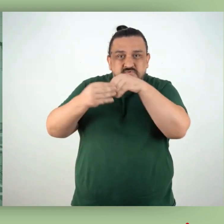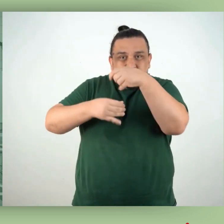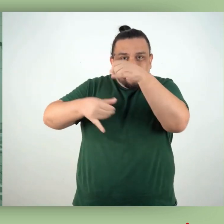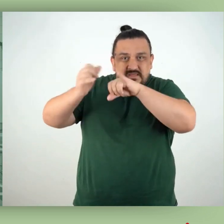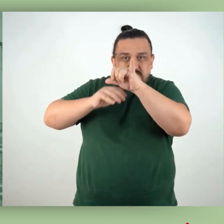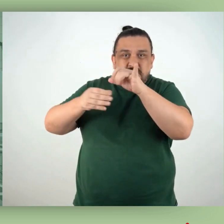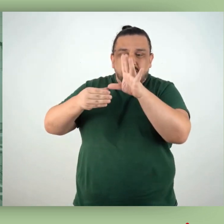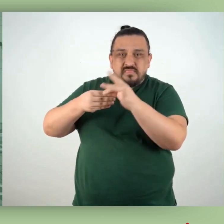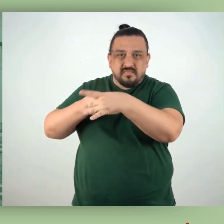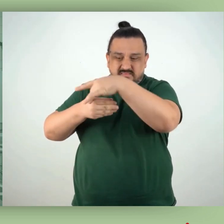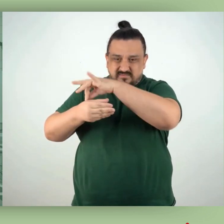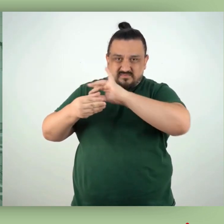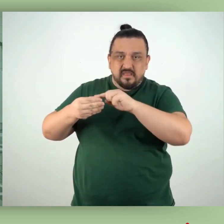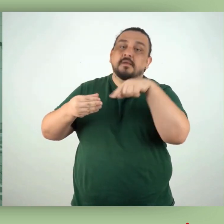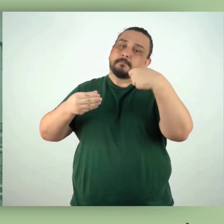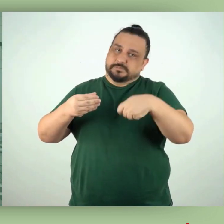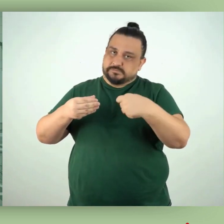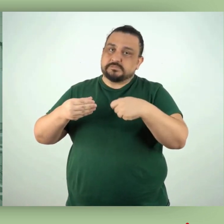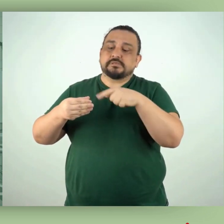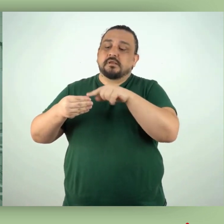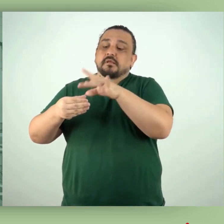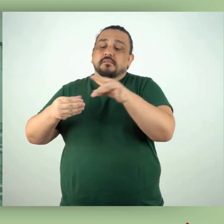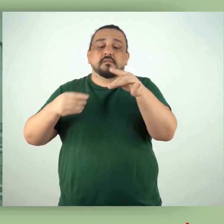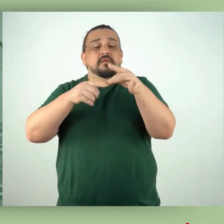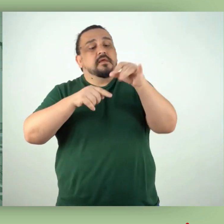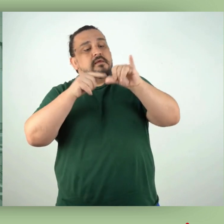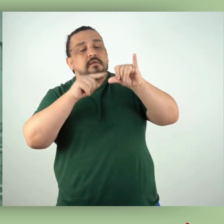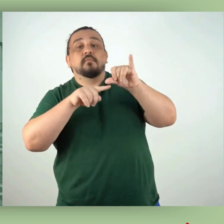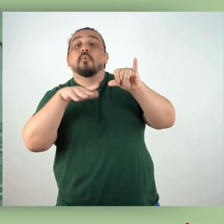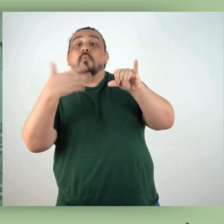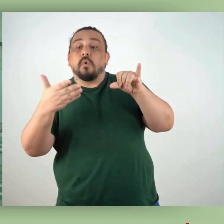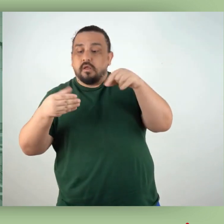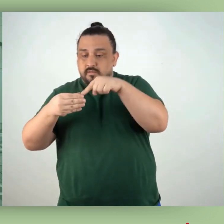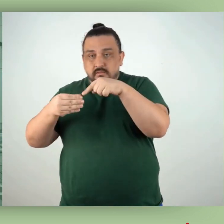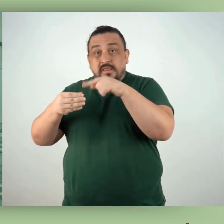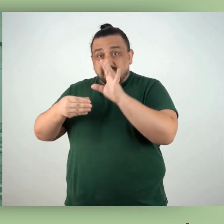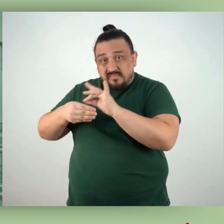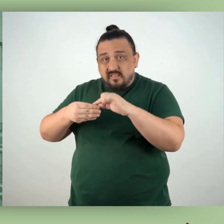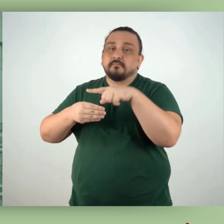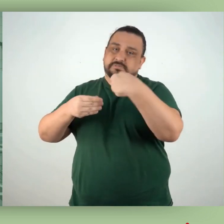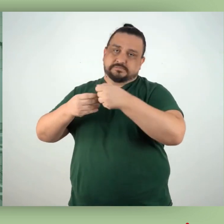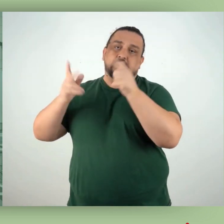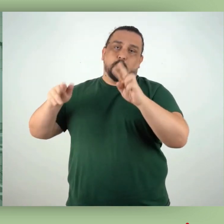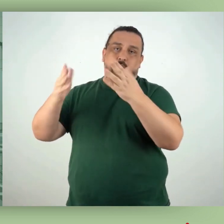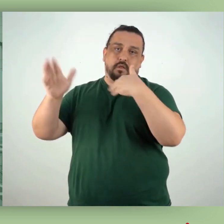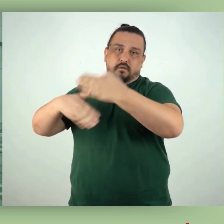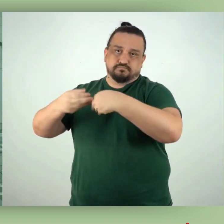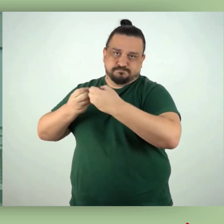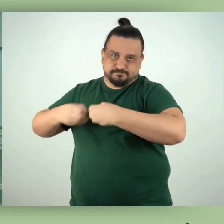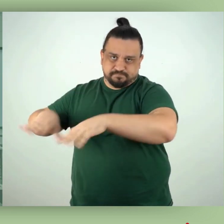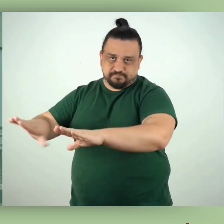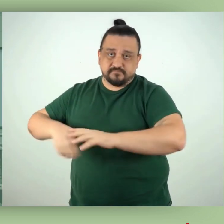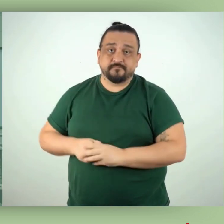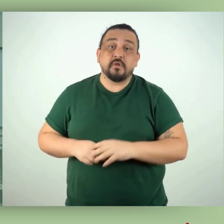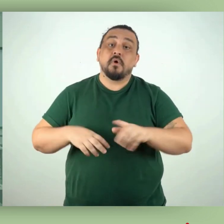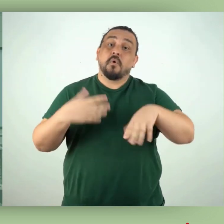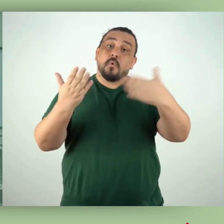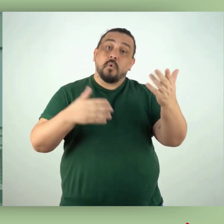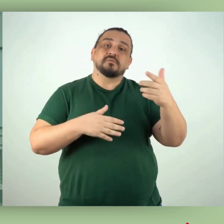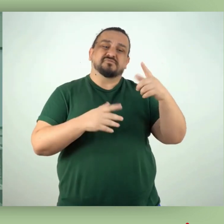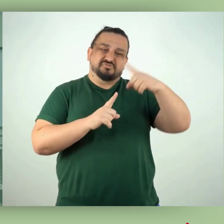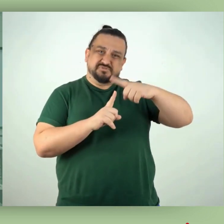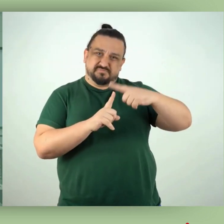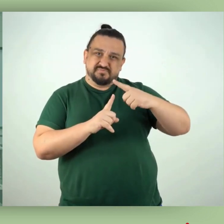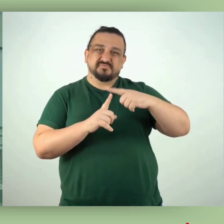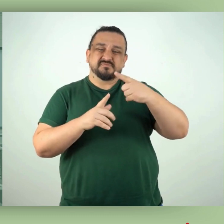demais produtos químicos devem ser submetidos ao mesmo manejo do produto químico que os contaminou. As embalagens